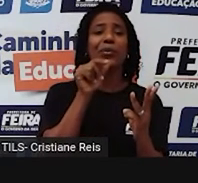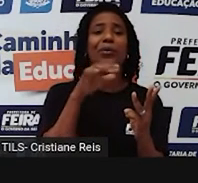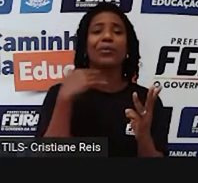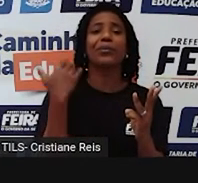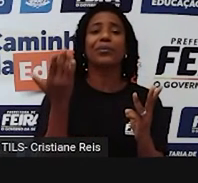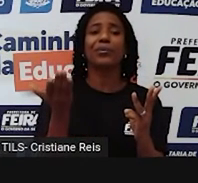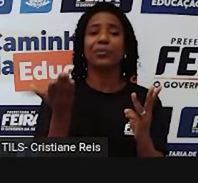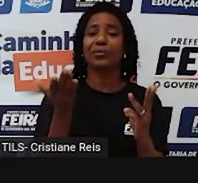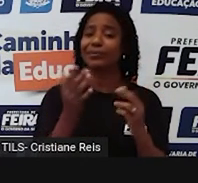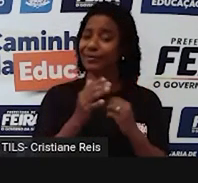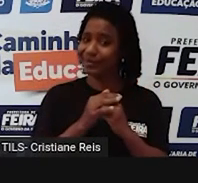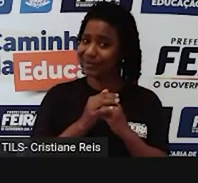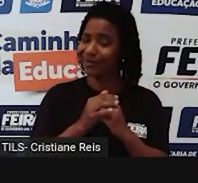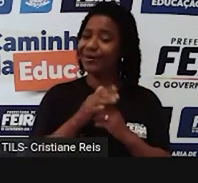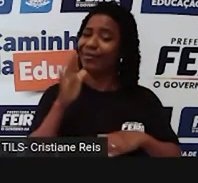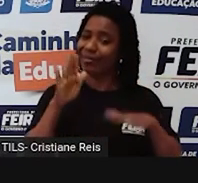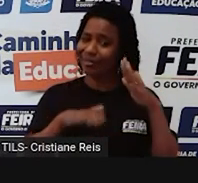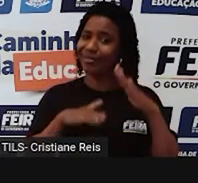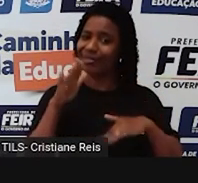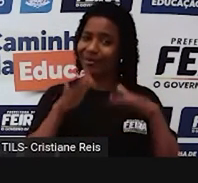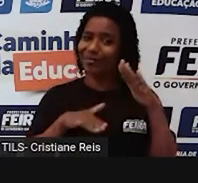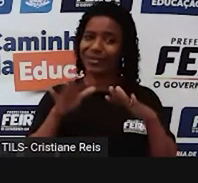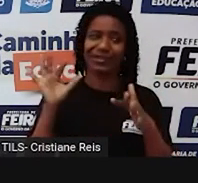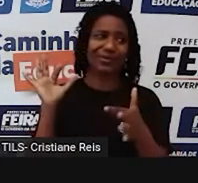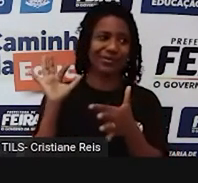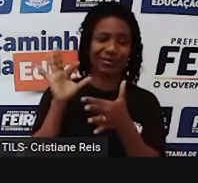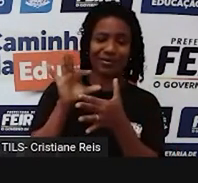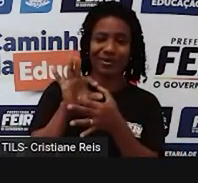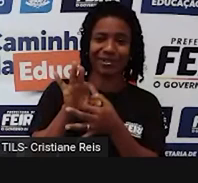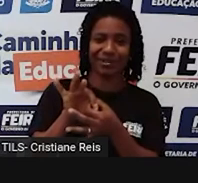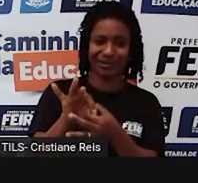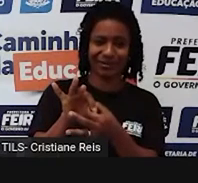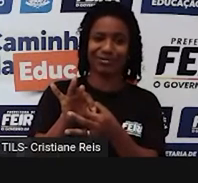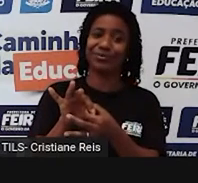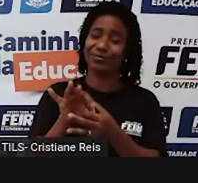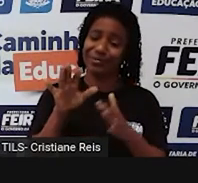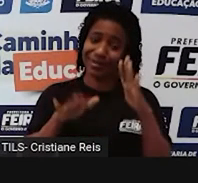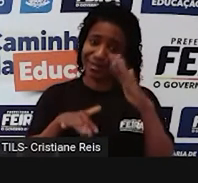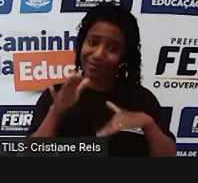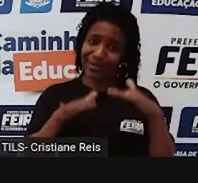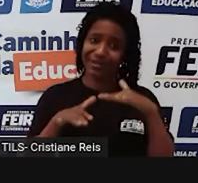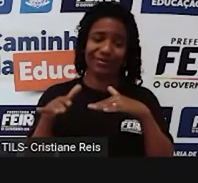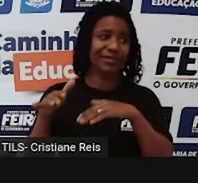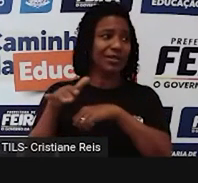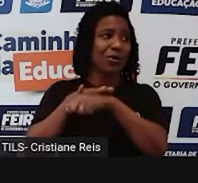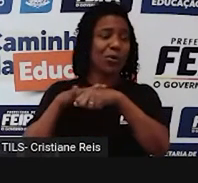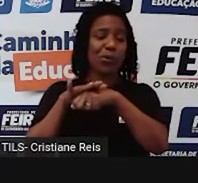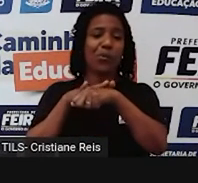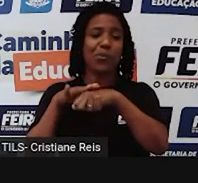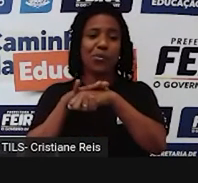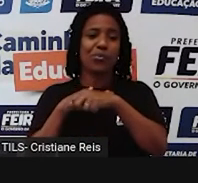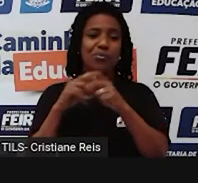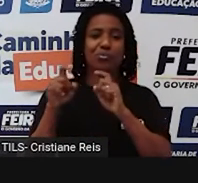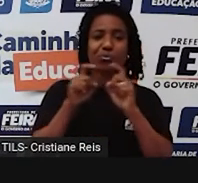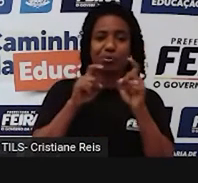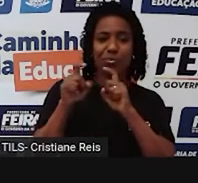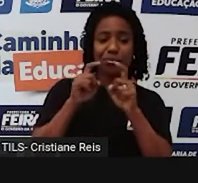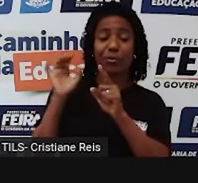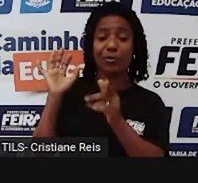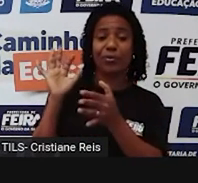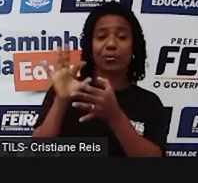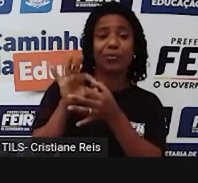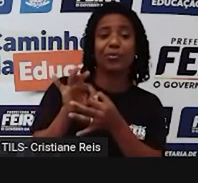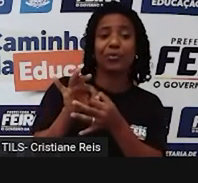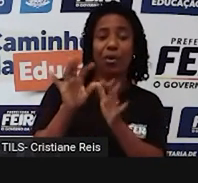Isso vai depender do contexto no qual a palavra está inserida Ok? Se liguem no contexto